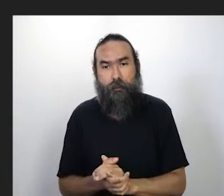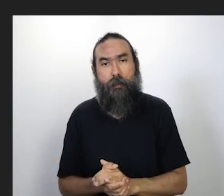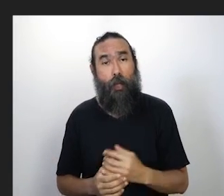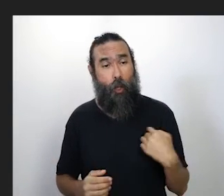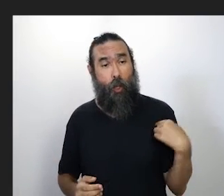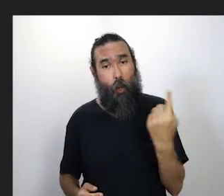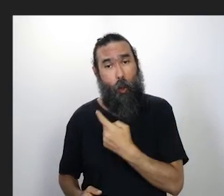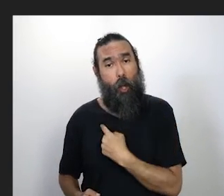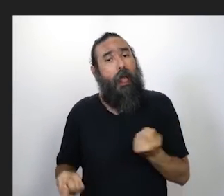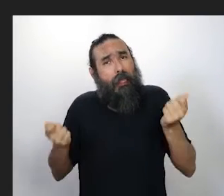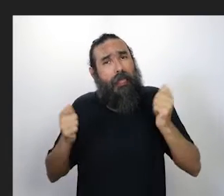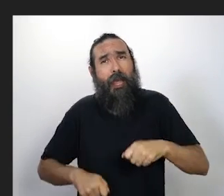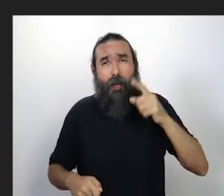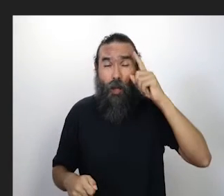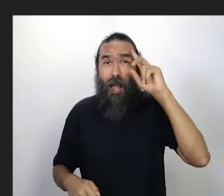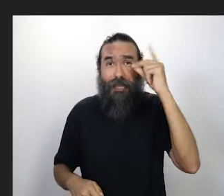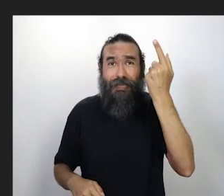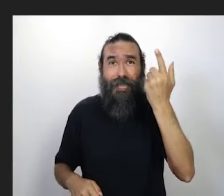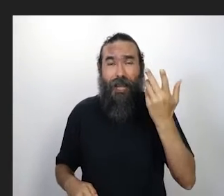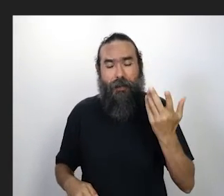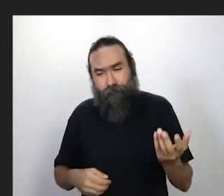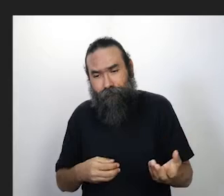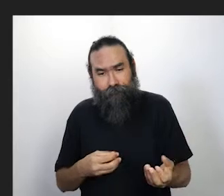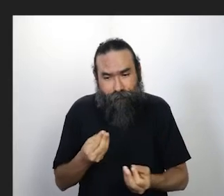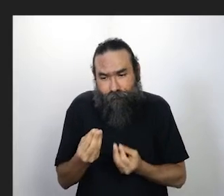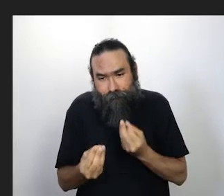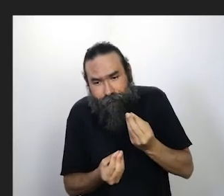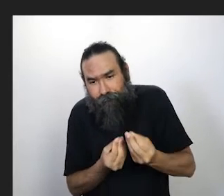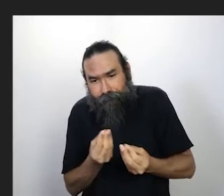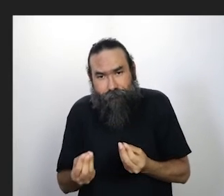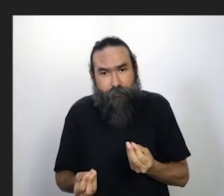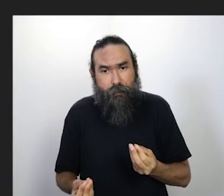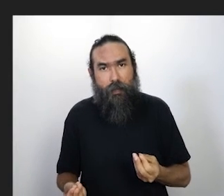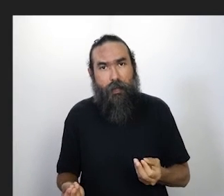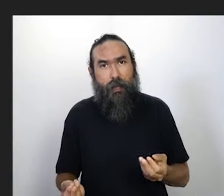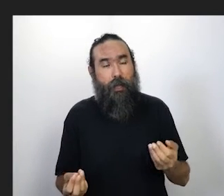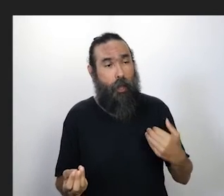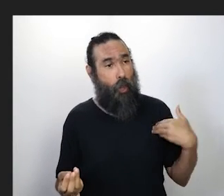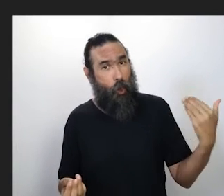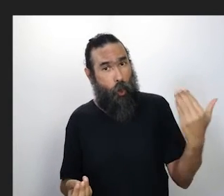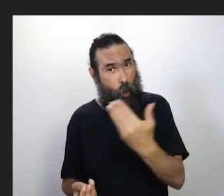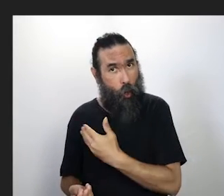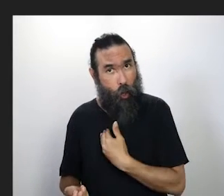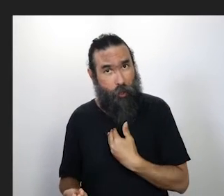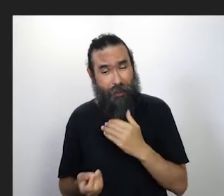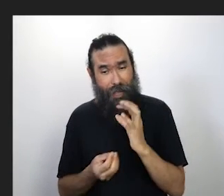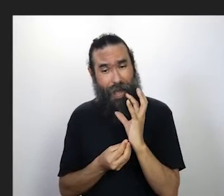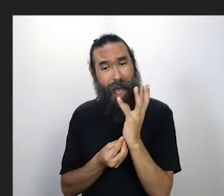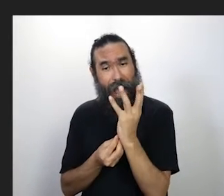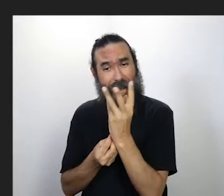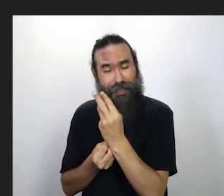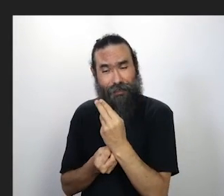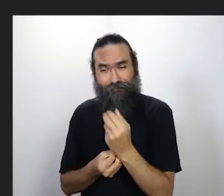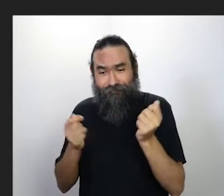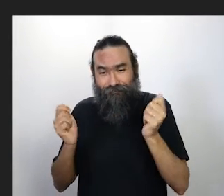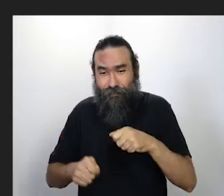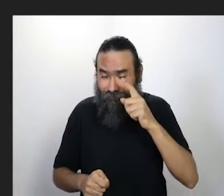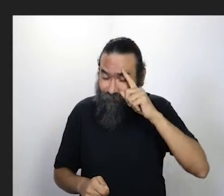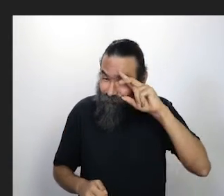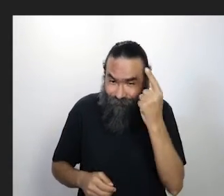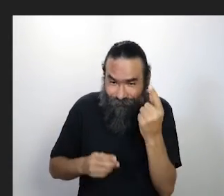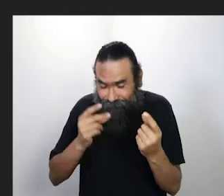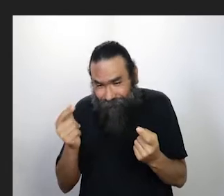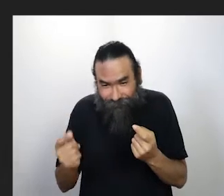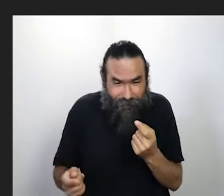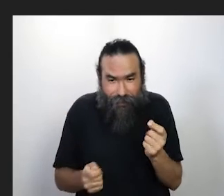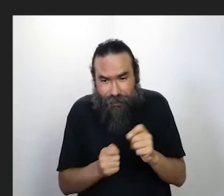a gente tem a criatividade, eu acho que no meio de todo mundo a gente tem um privilégio, né, de trabalhar com a criatividade e